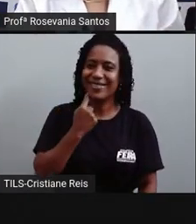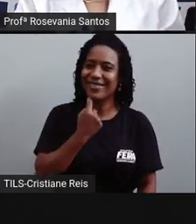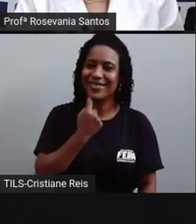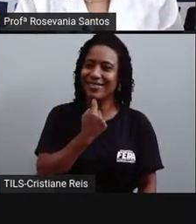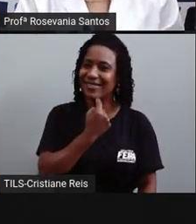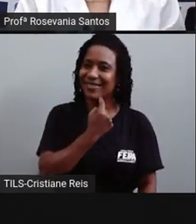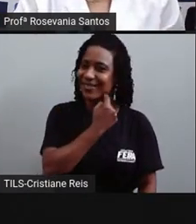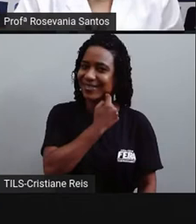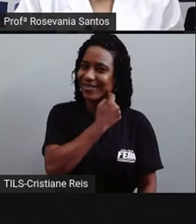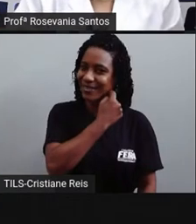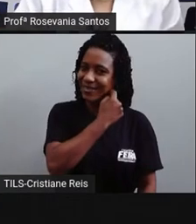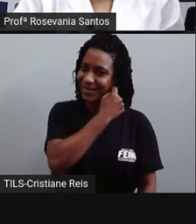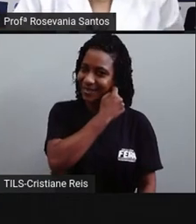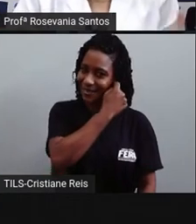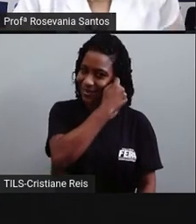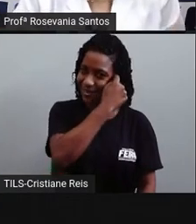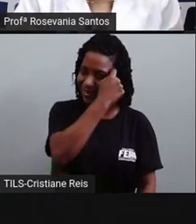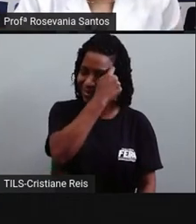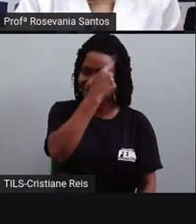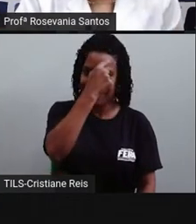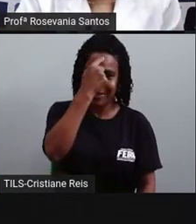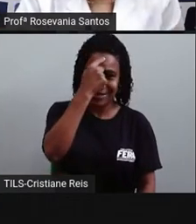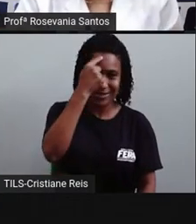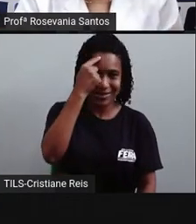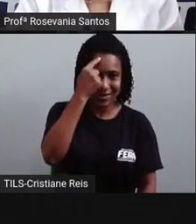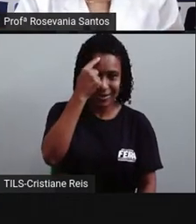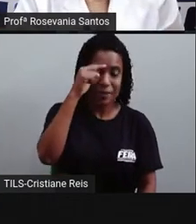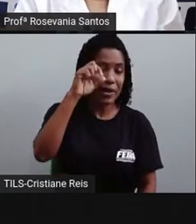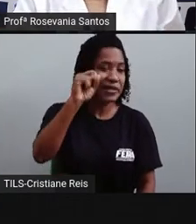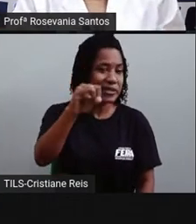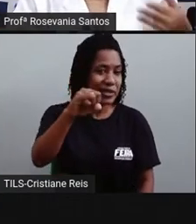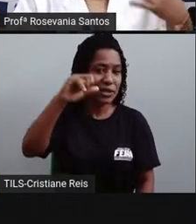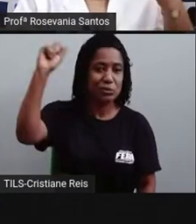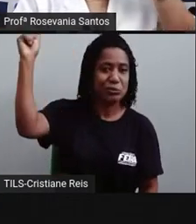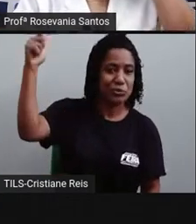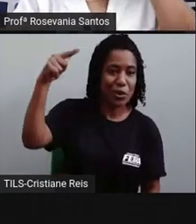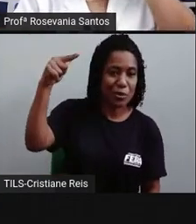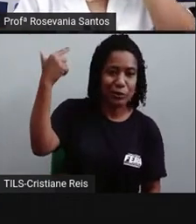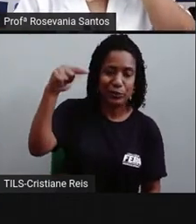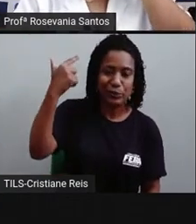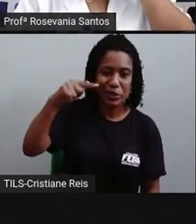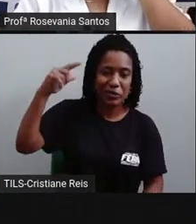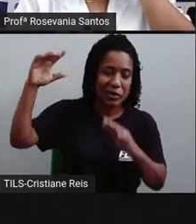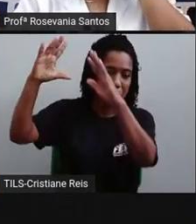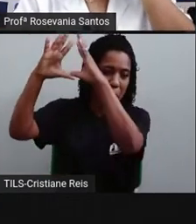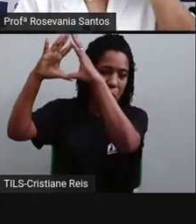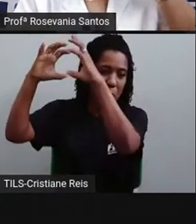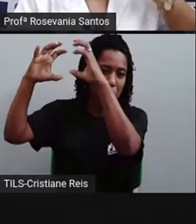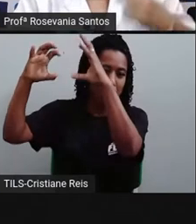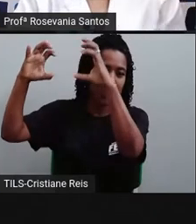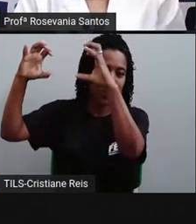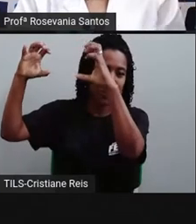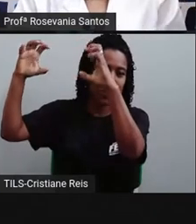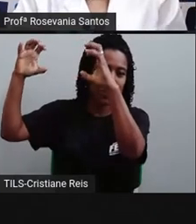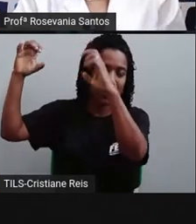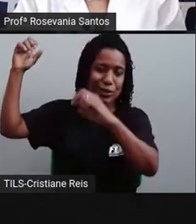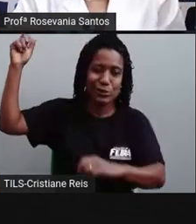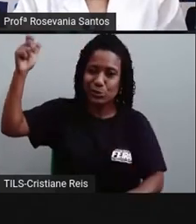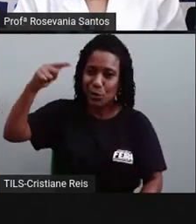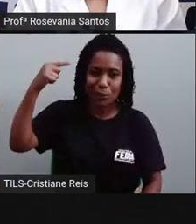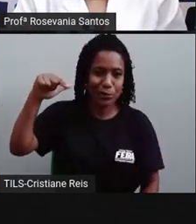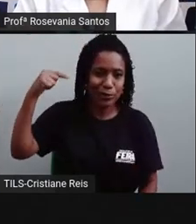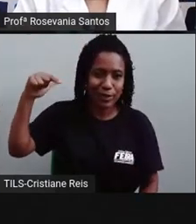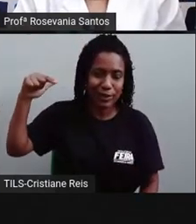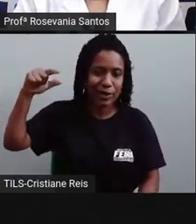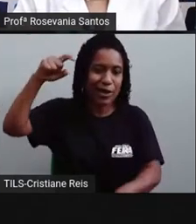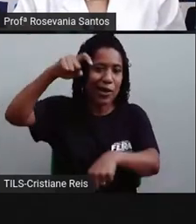complicações. Como, por exemplo, o dia nublado. Não dava para medir as horas. Imagine, né? Você sem saber contar as horas. Aí,